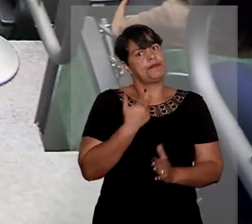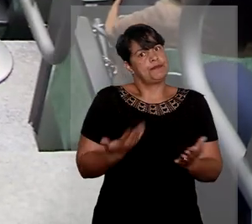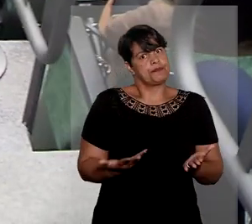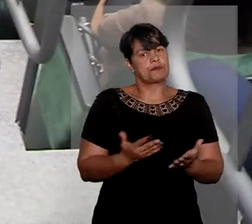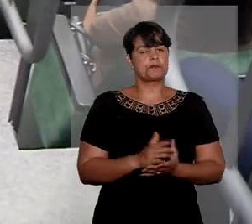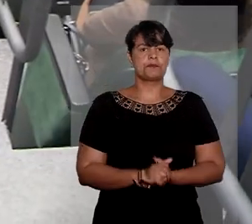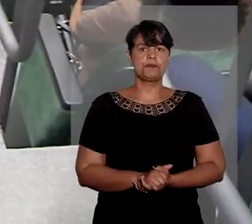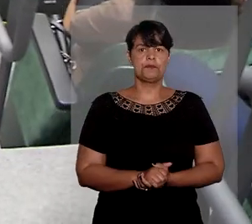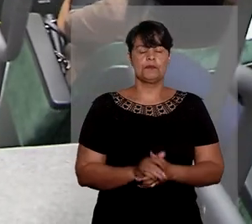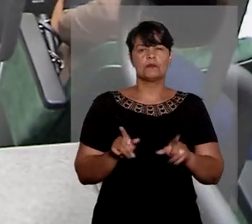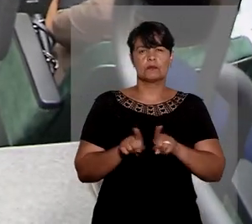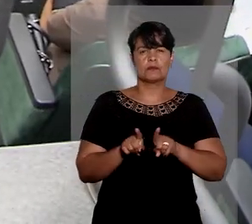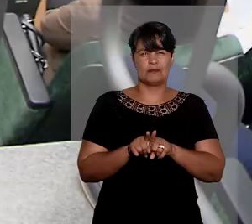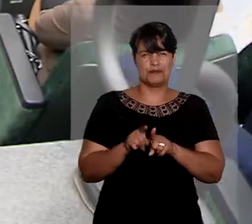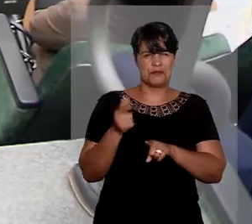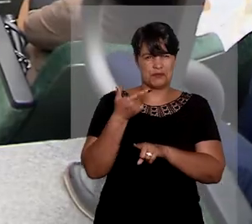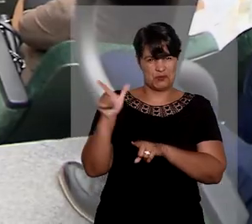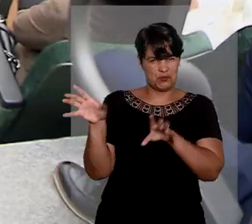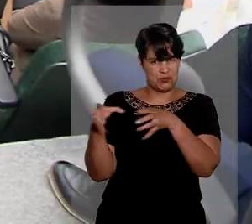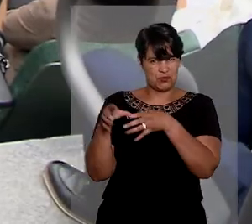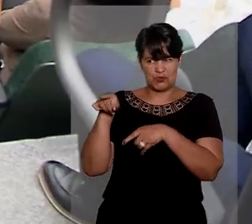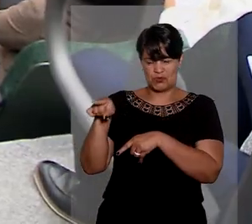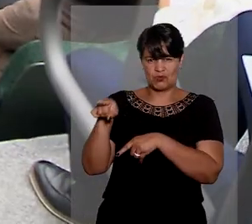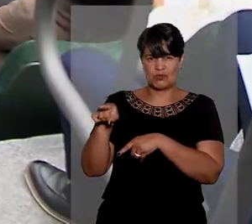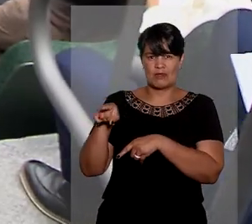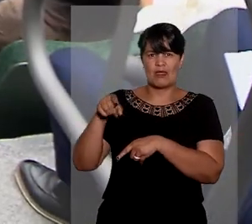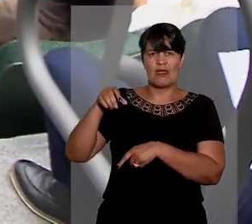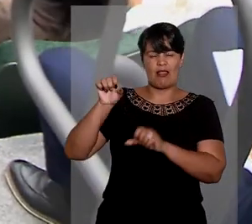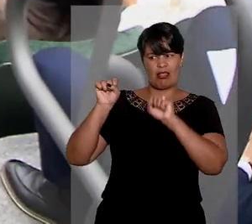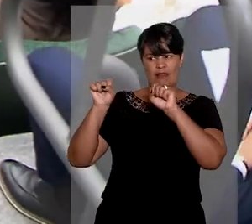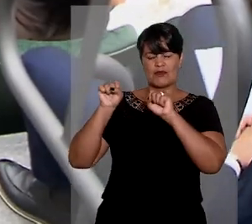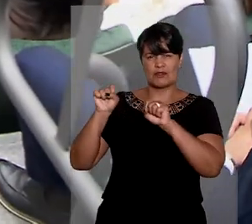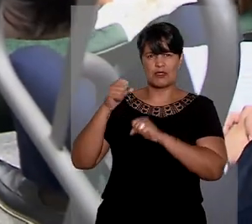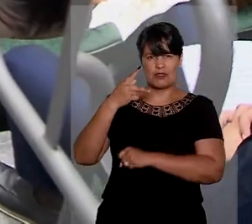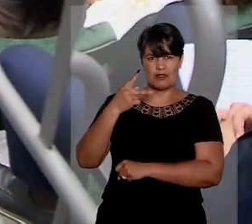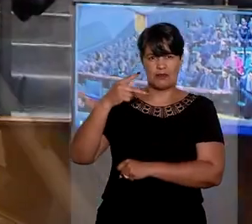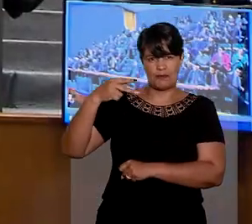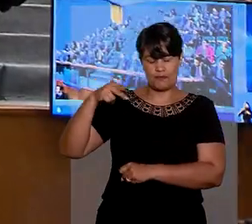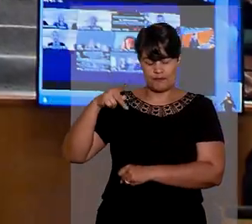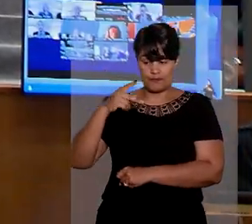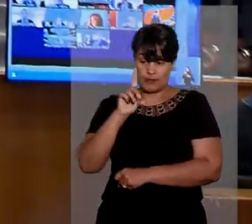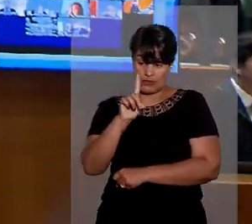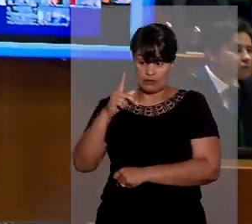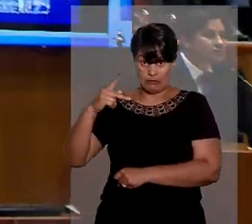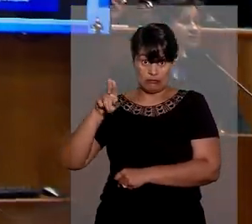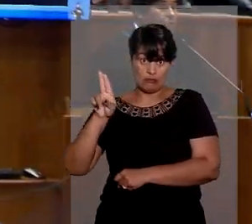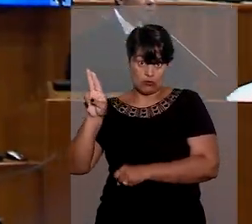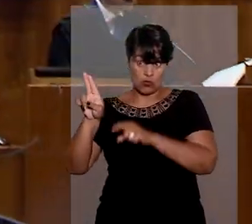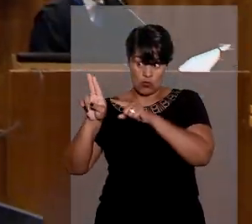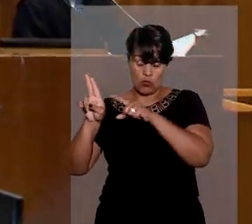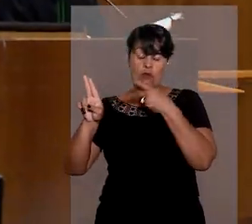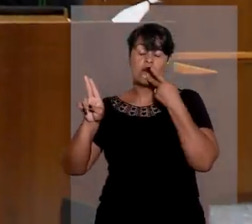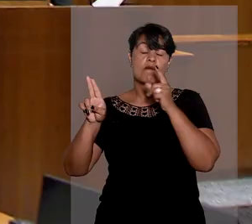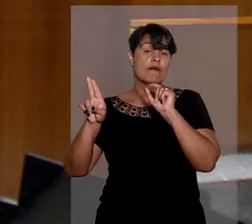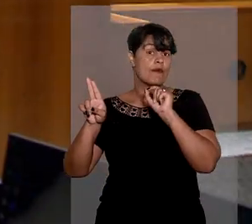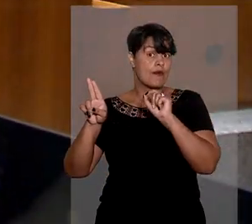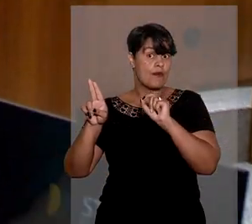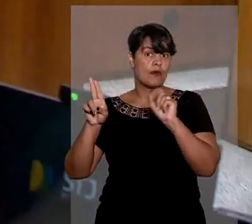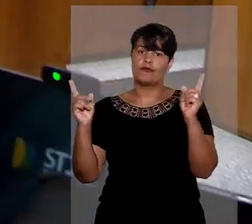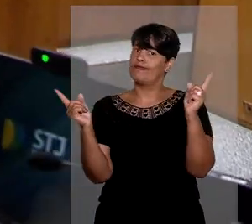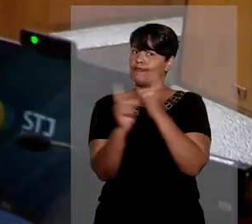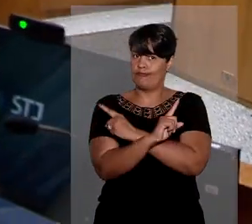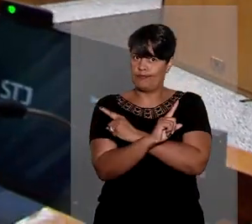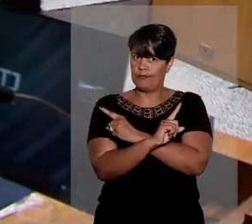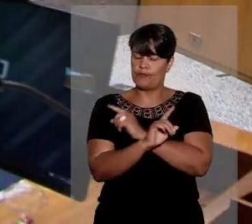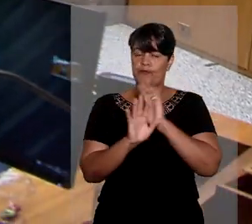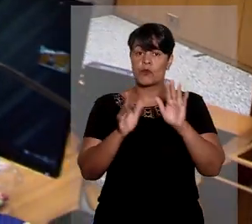instituições, como a Defensoria Pública da União, expressaram posição oposta. O subdefensor público-geral federal Jair